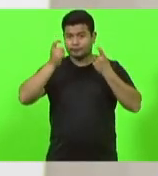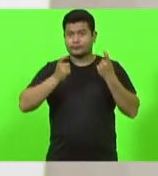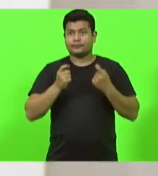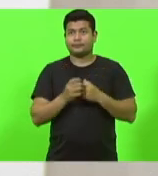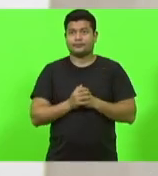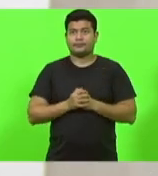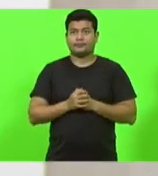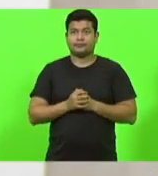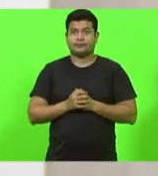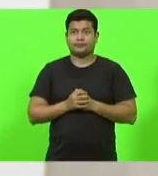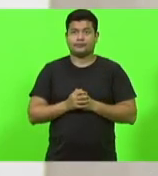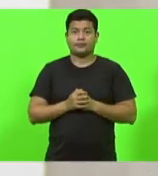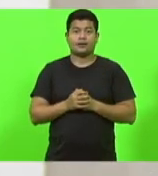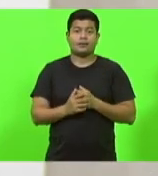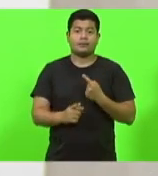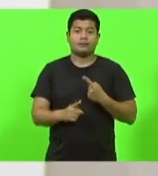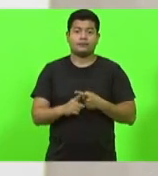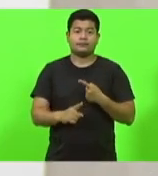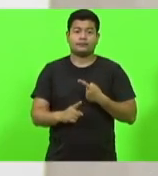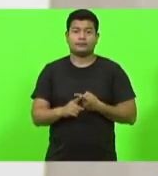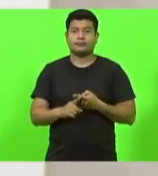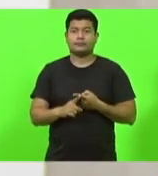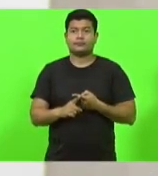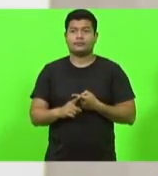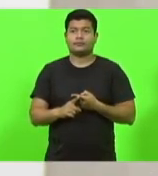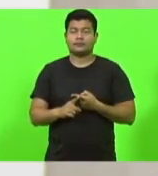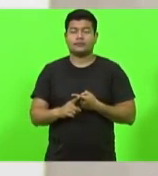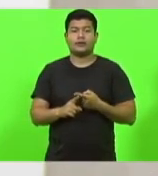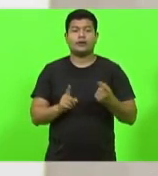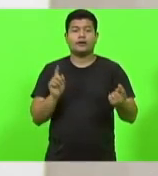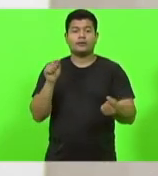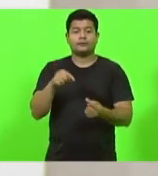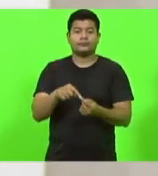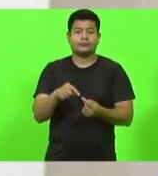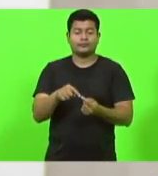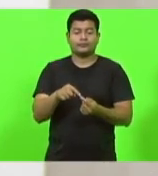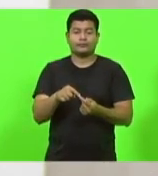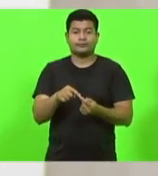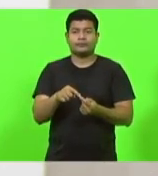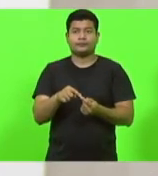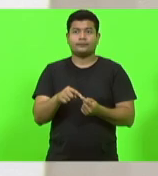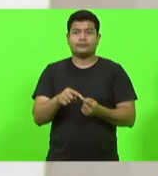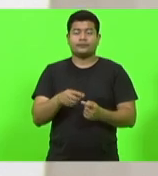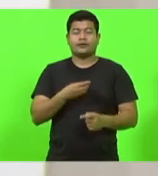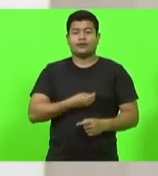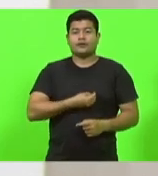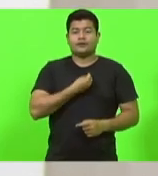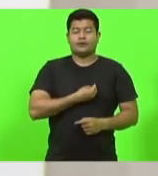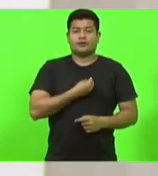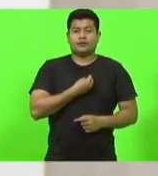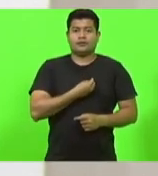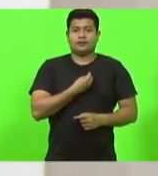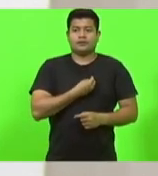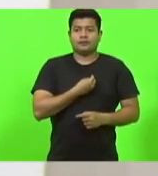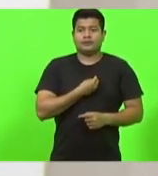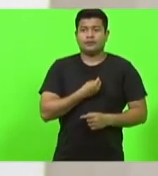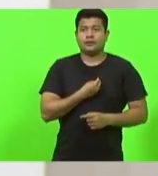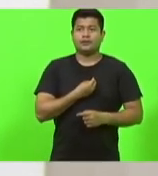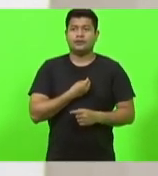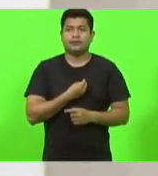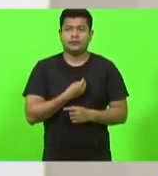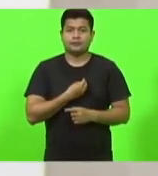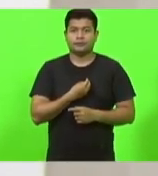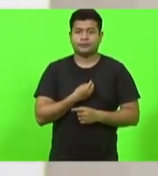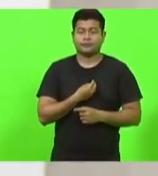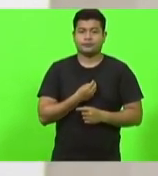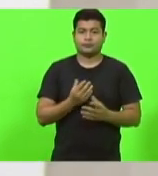porque dizem respeito à vida de